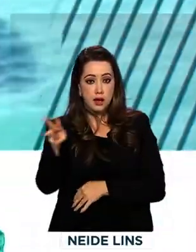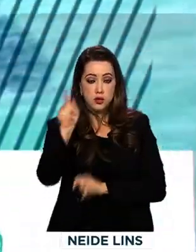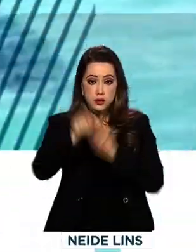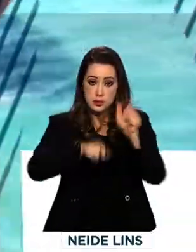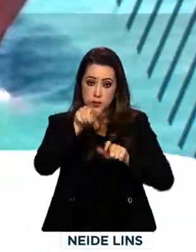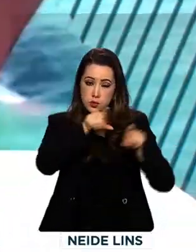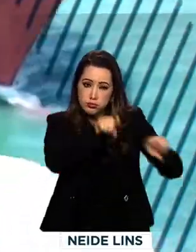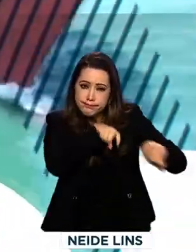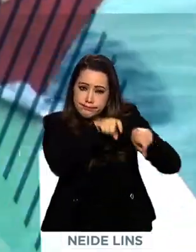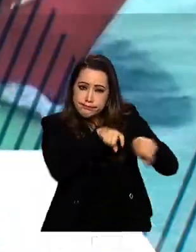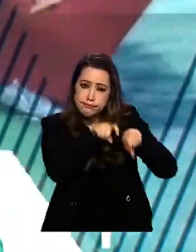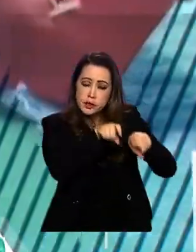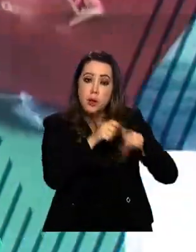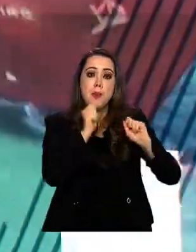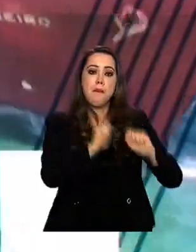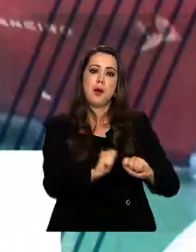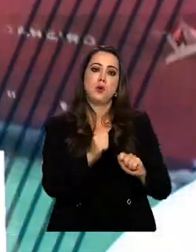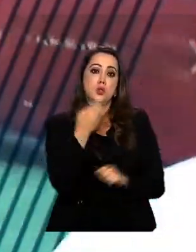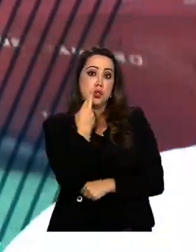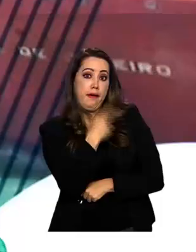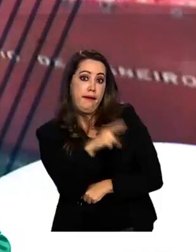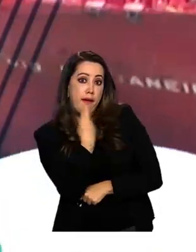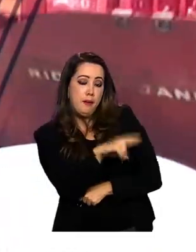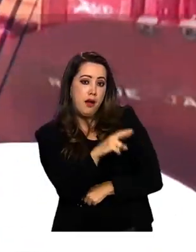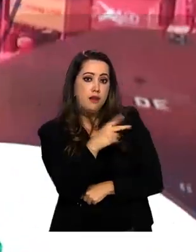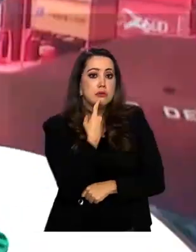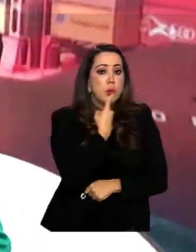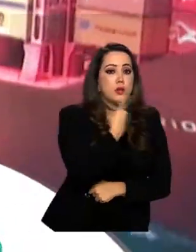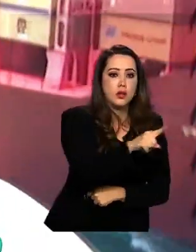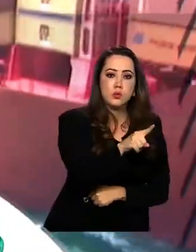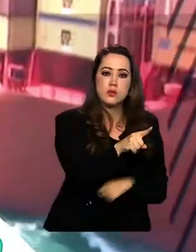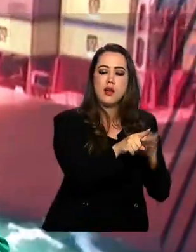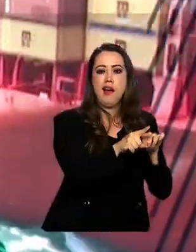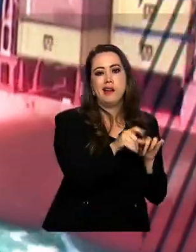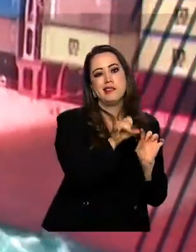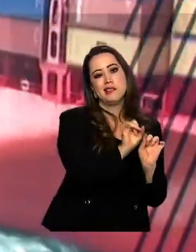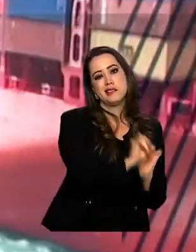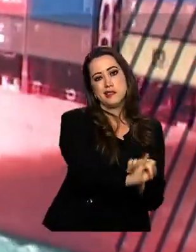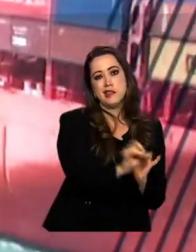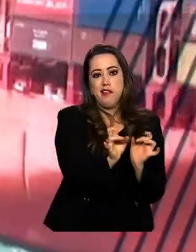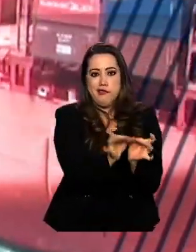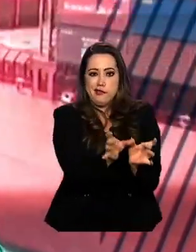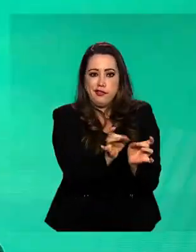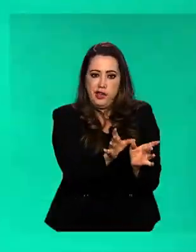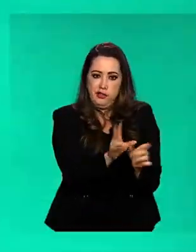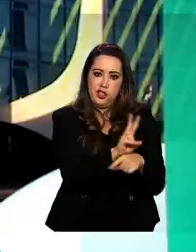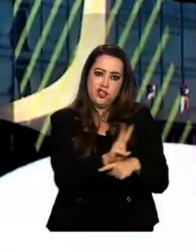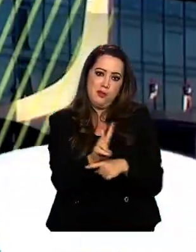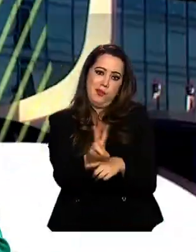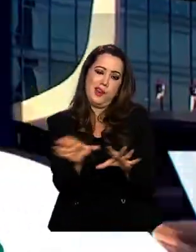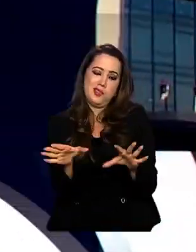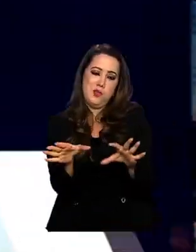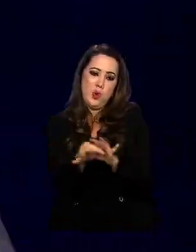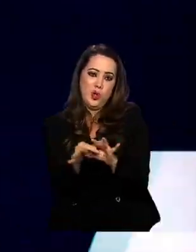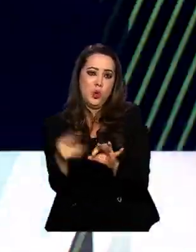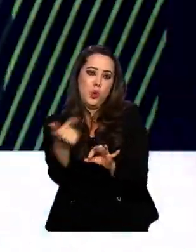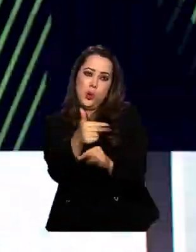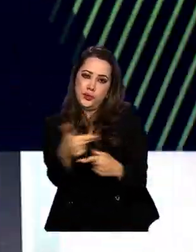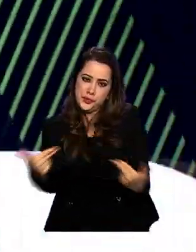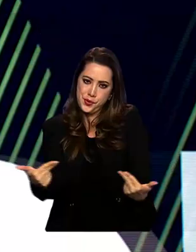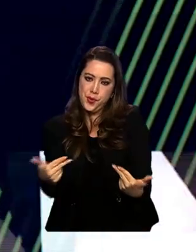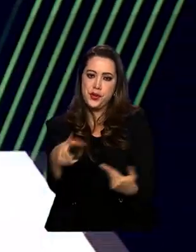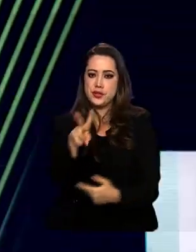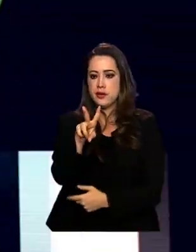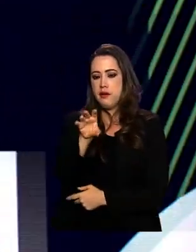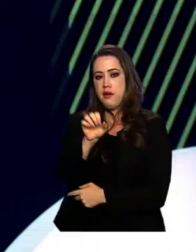para produtores rurais denunciarem de forma anônima a venda casada no crédito agrícola. A prática ocorre